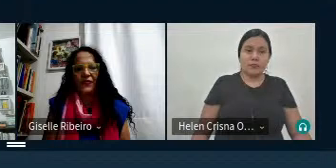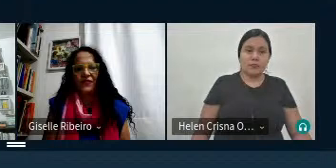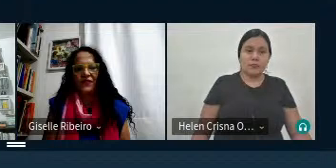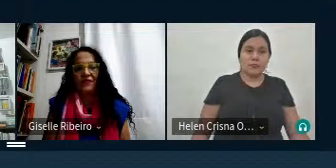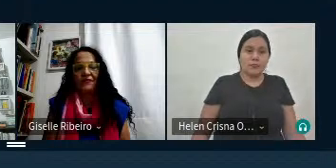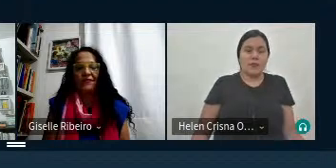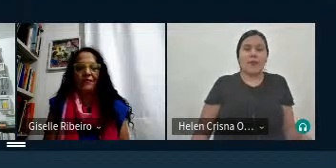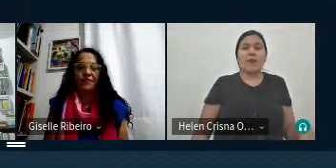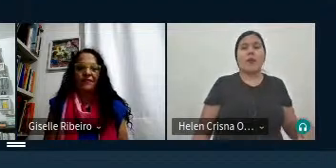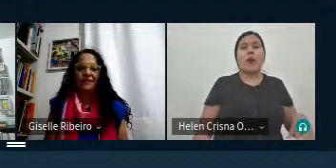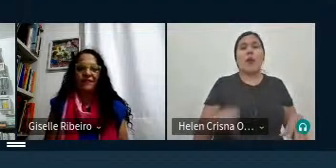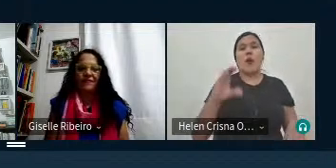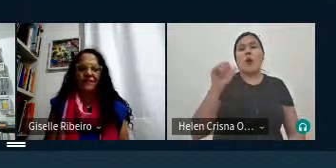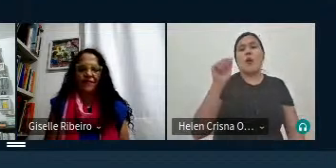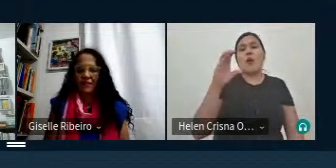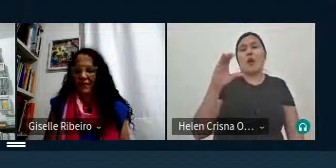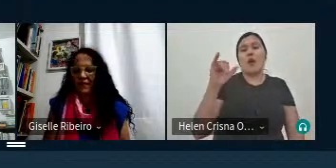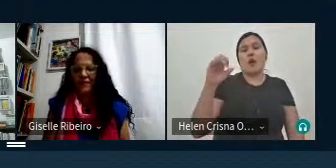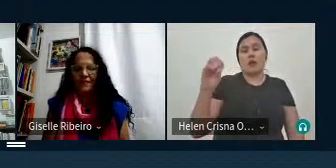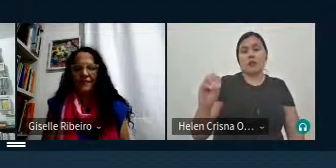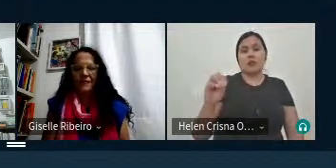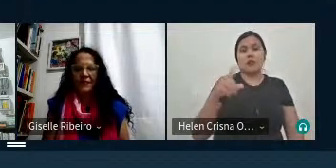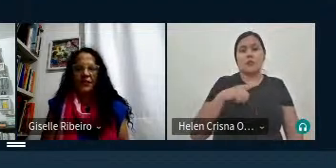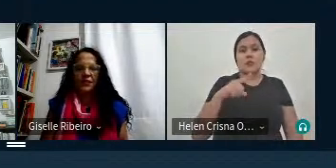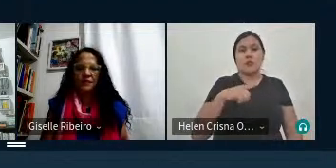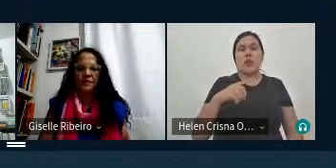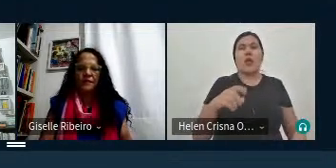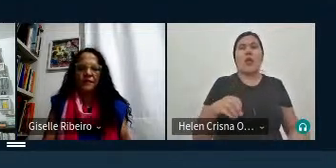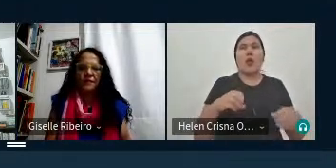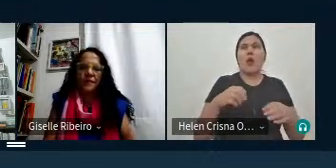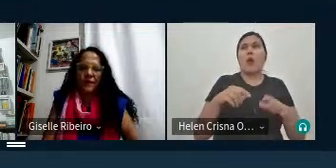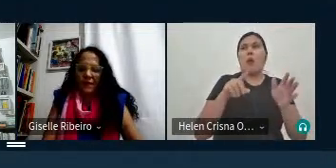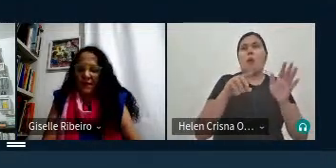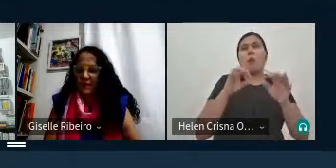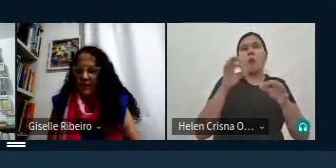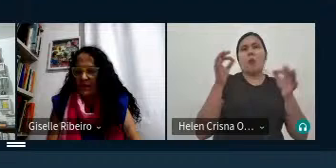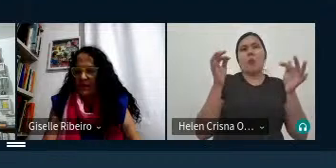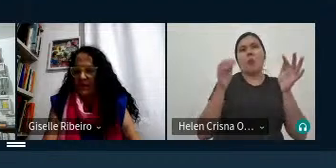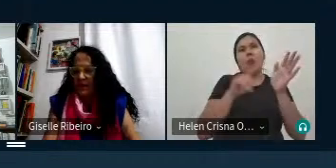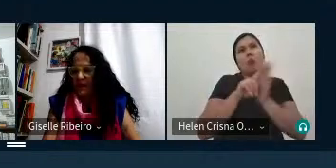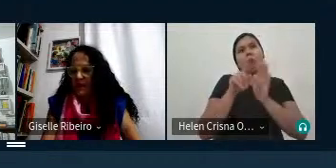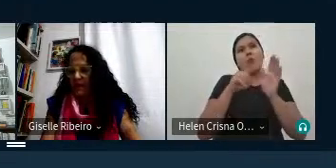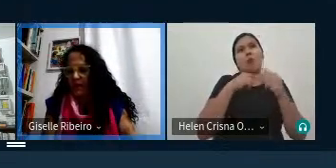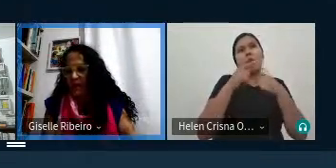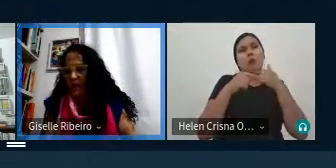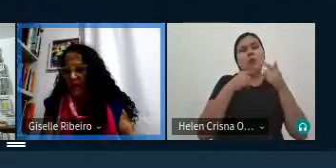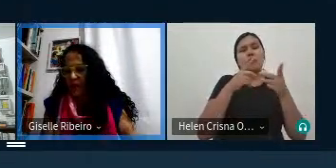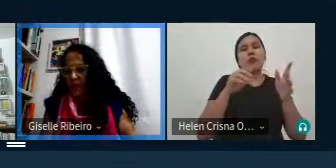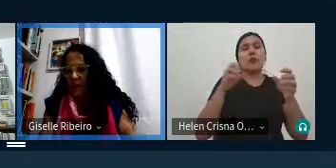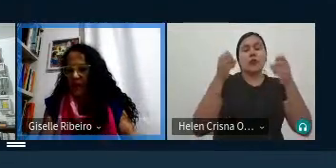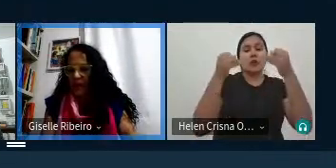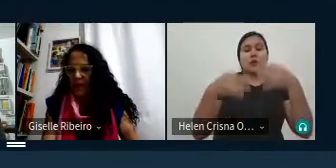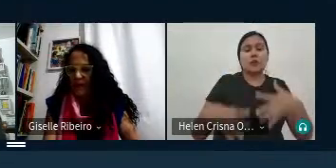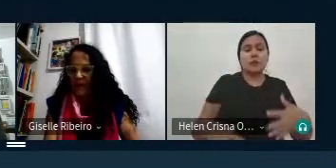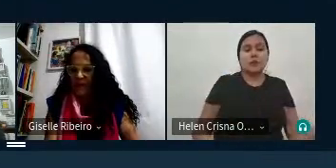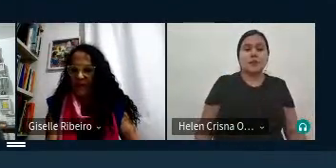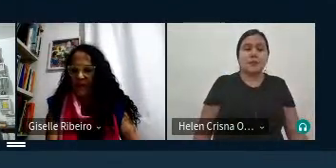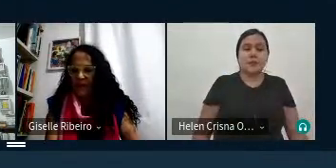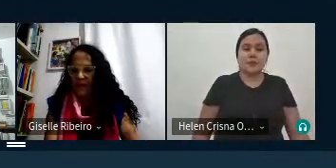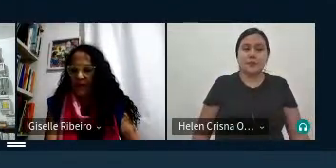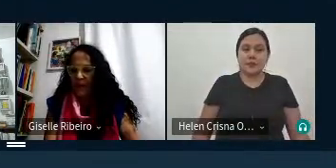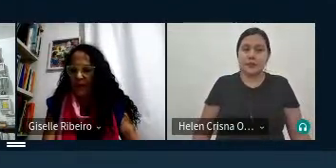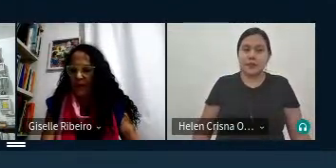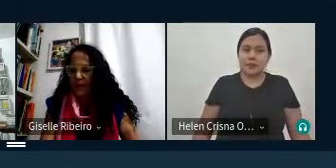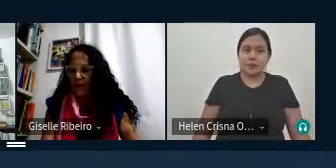Cássio tem alguma algum apontamento para nós finalizarmos aí na sequência a Márcia a gente pode ir